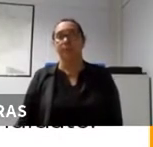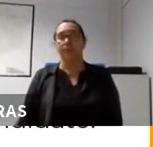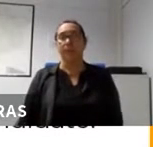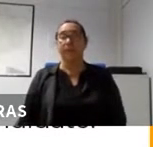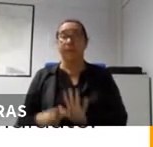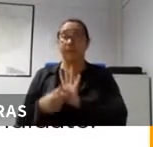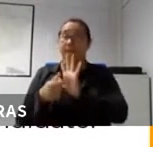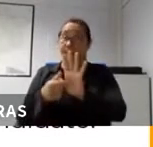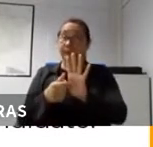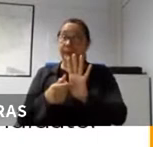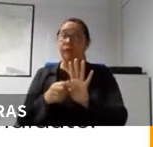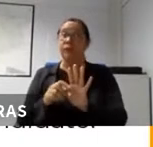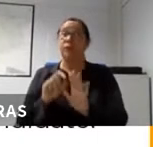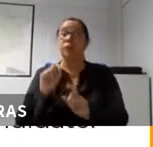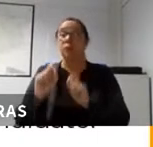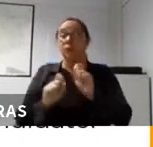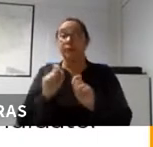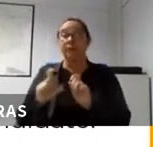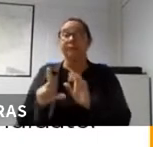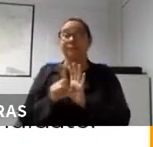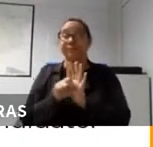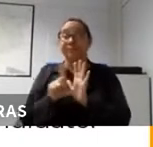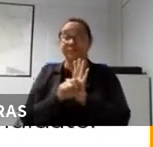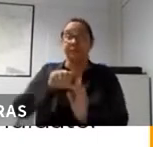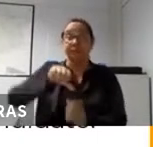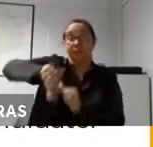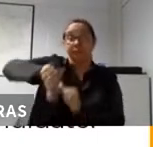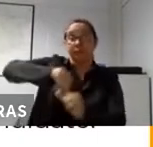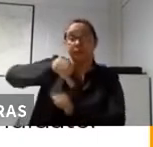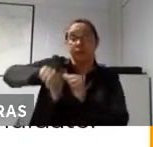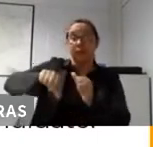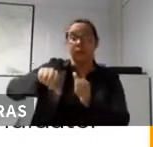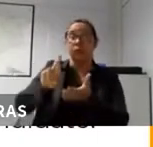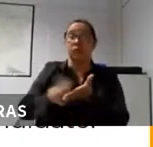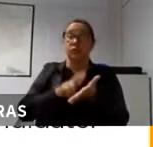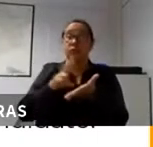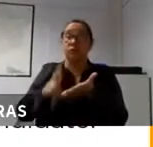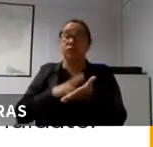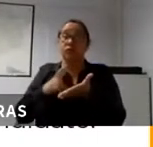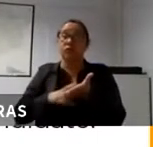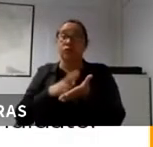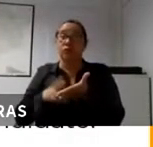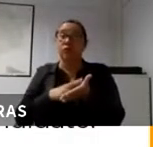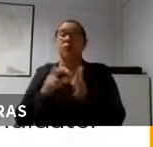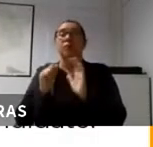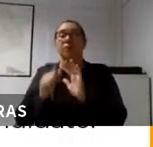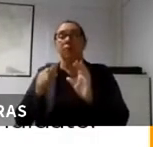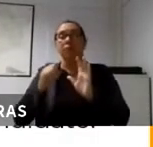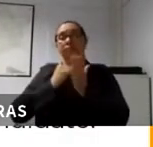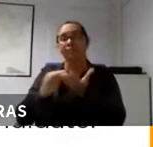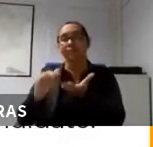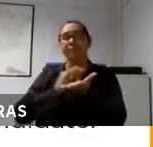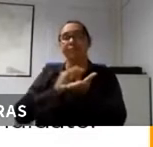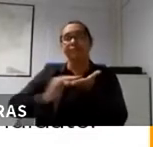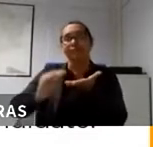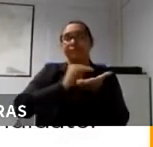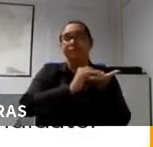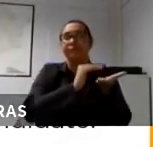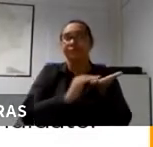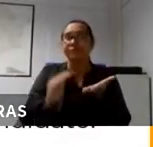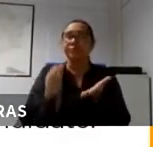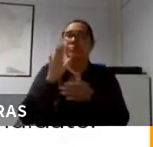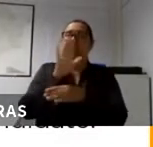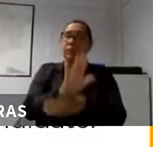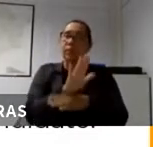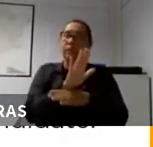indicativos disso é que a legislação foi alterada e os jornais e revistas podem inclusive publicar editoriais em que eles apoiam